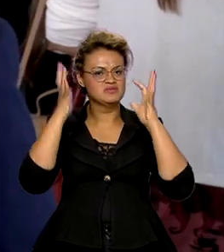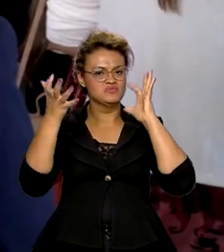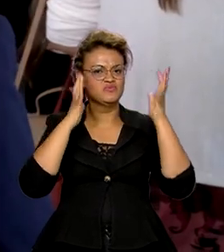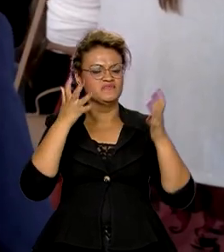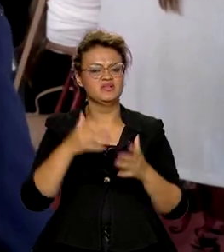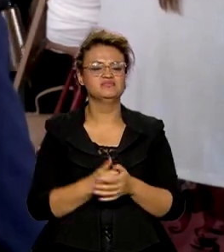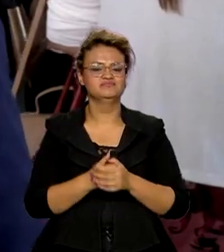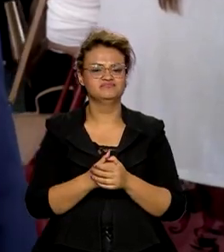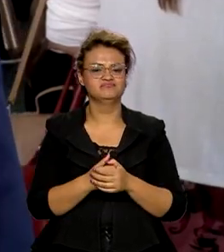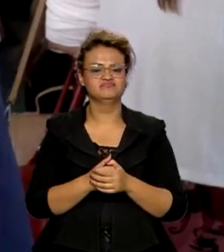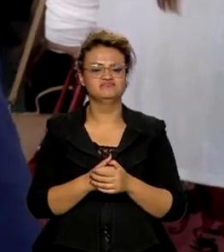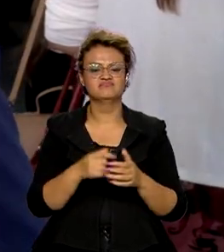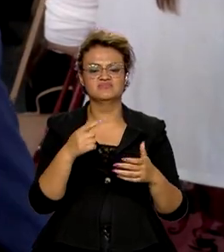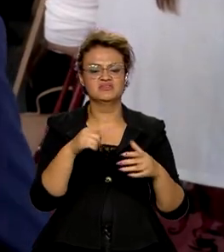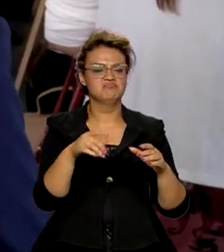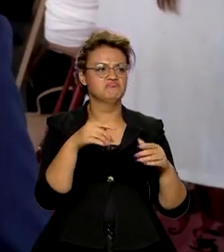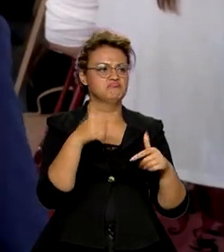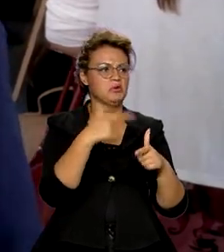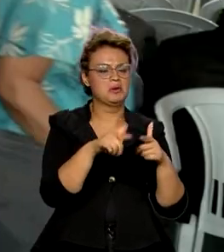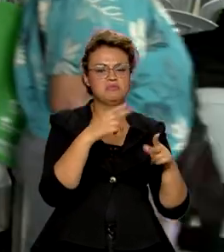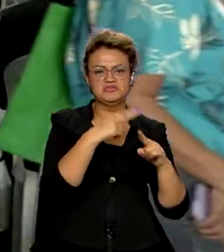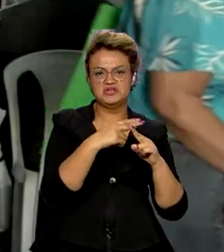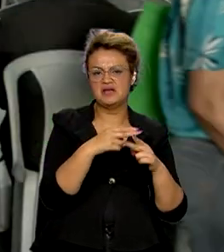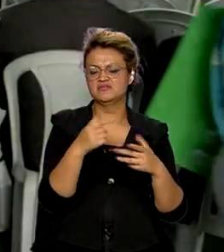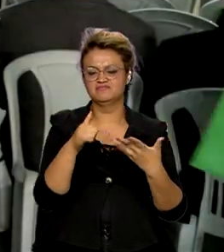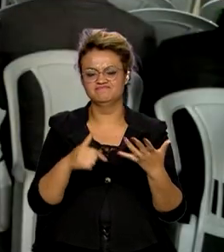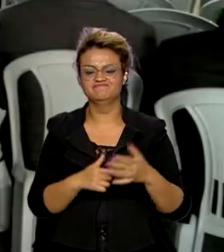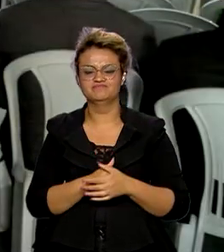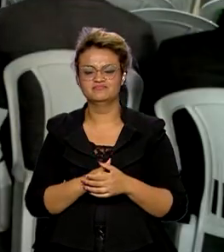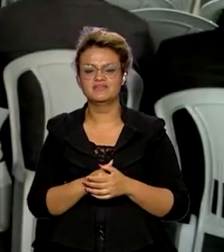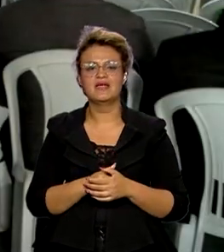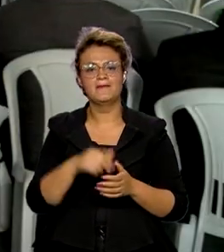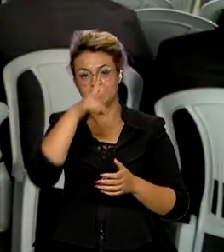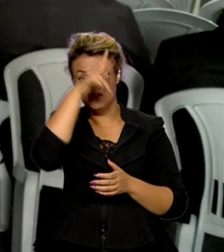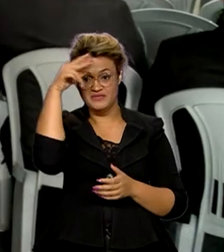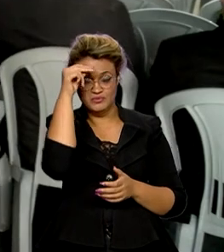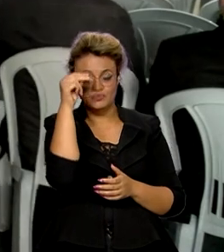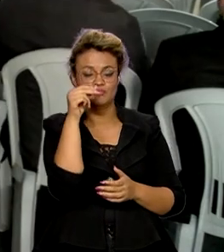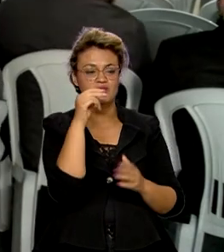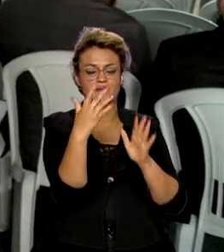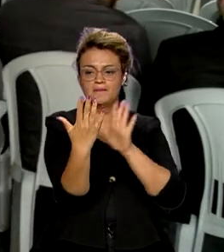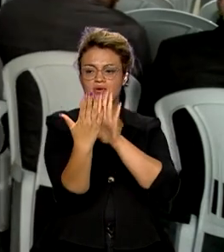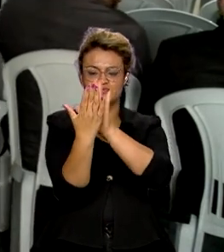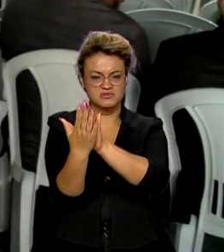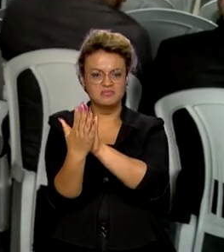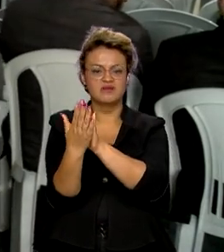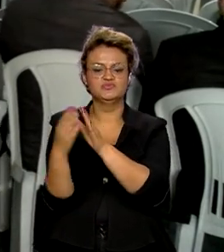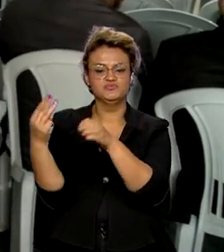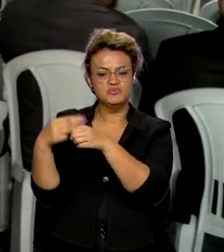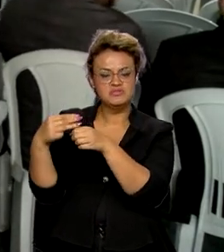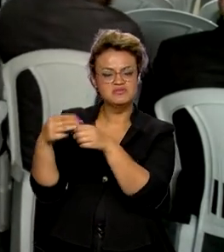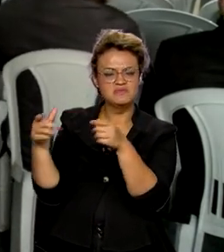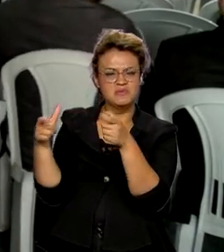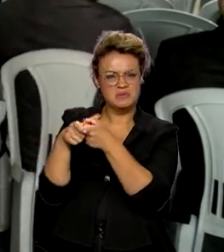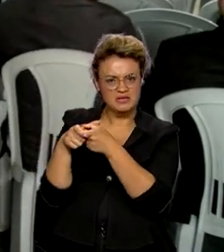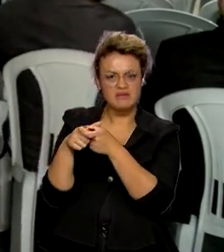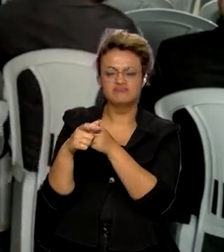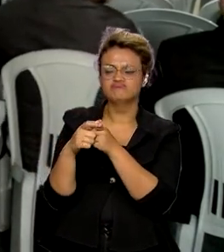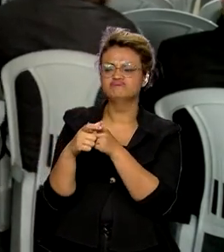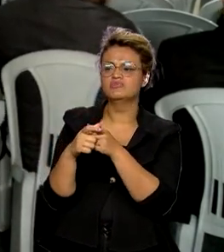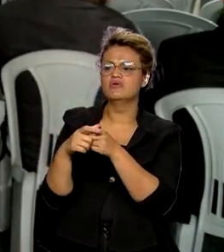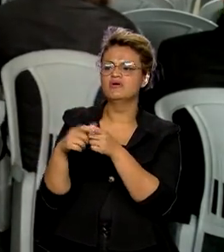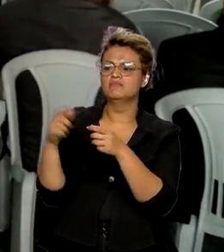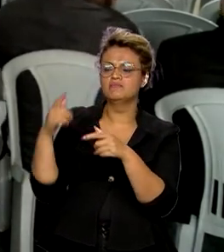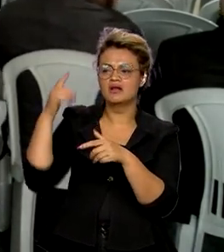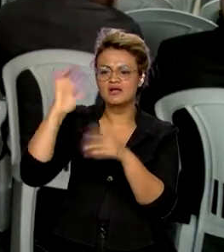convênios, de Caixa Econômica, FNDE. Aproximar as prefeituras, especialmente dos municípios pequenos, dos produtos e